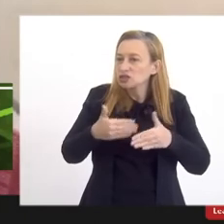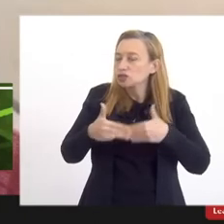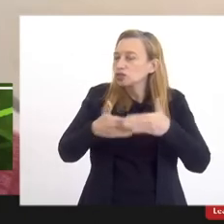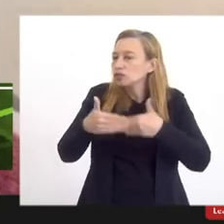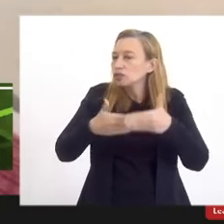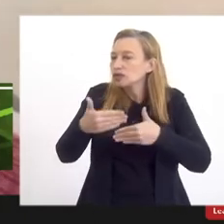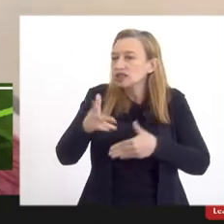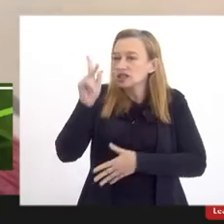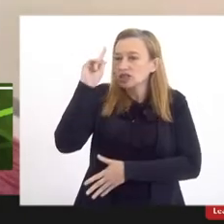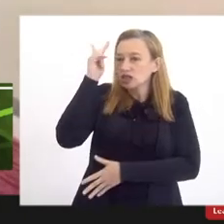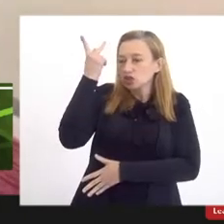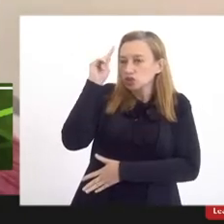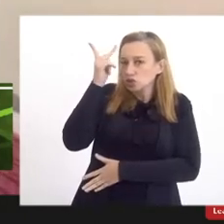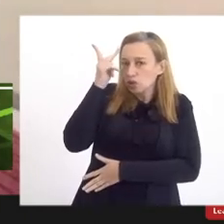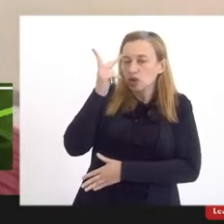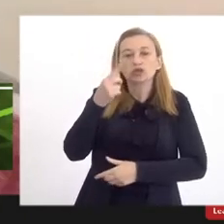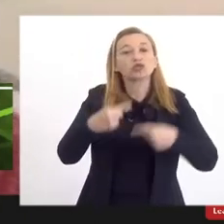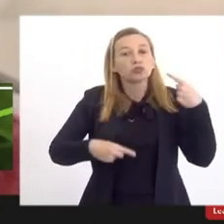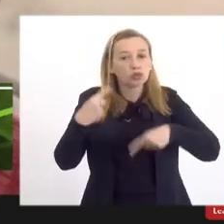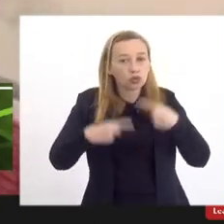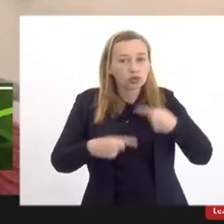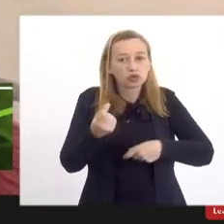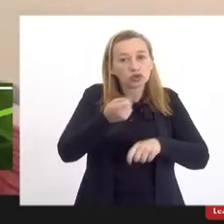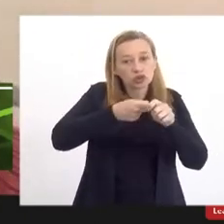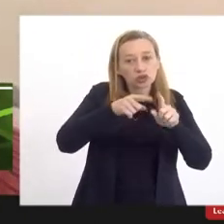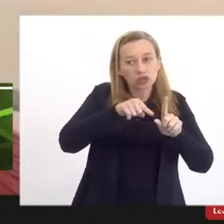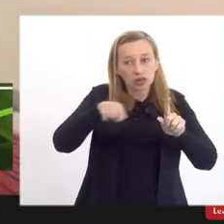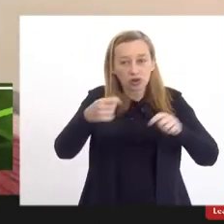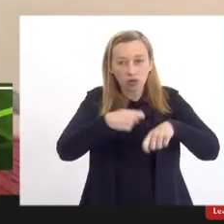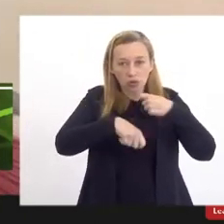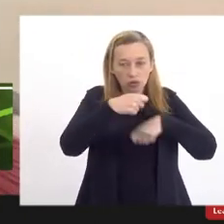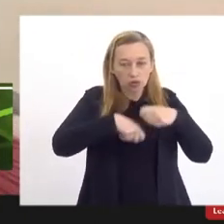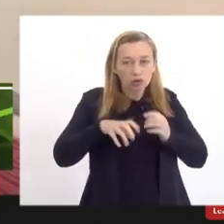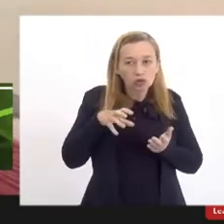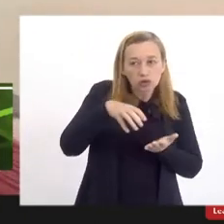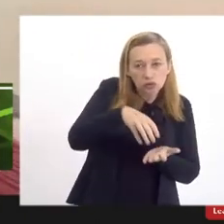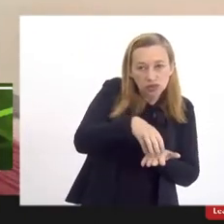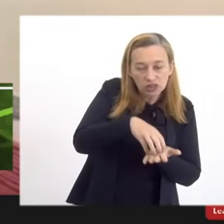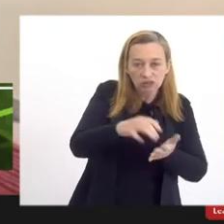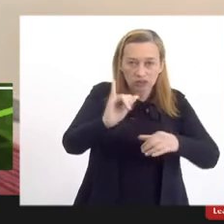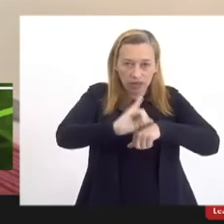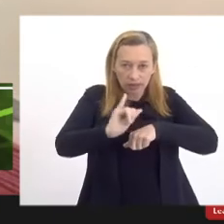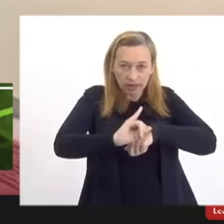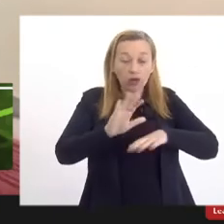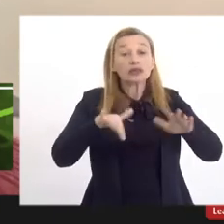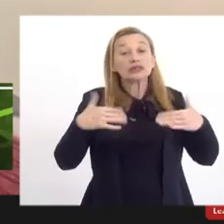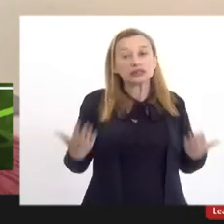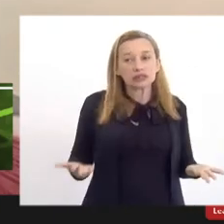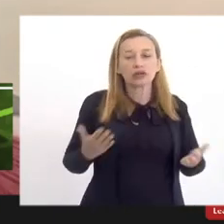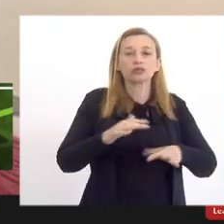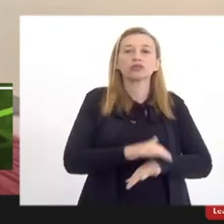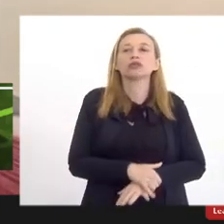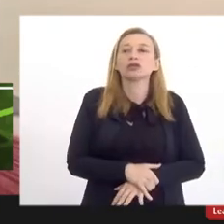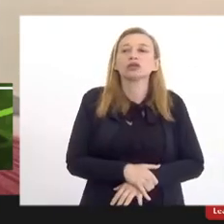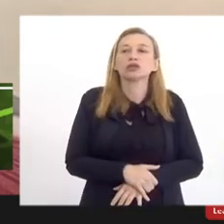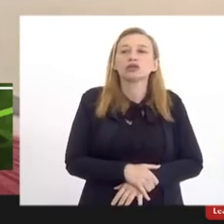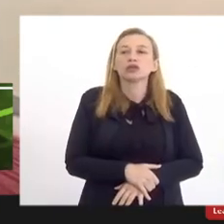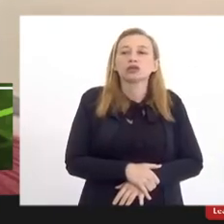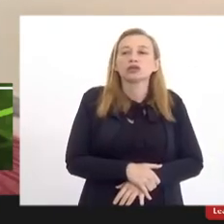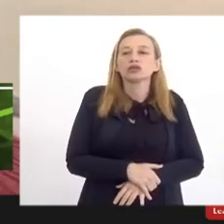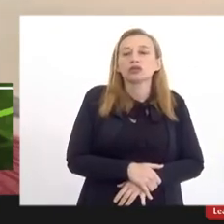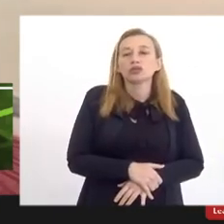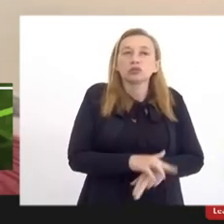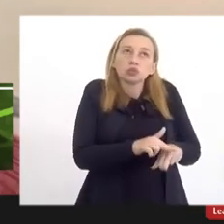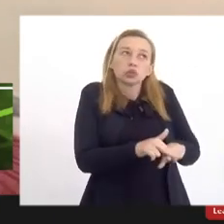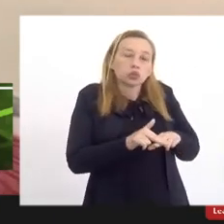históricos e políticos e econômicos do centro da capital. Então, seja por conta